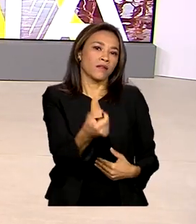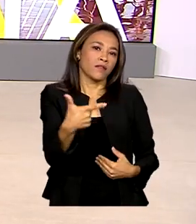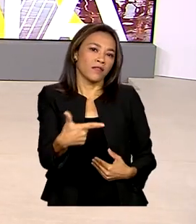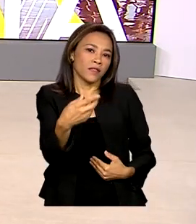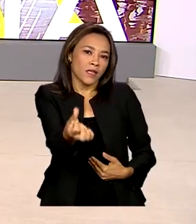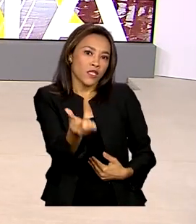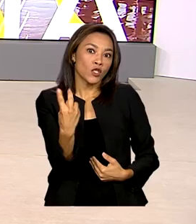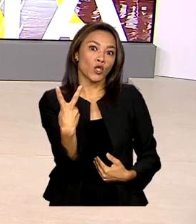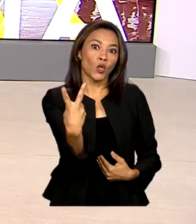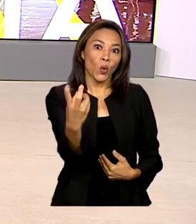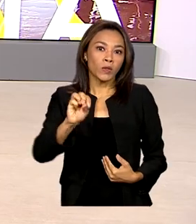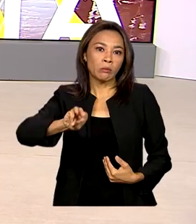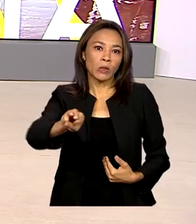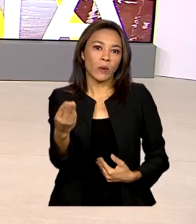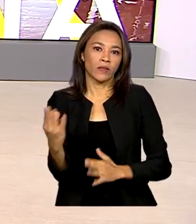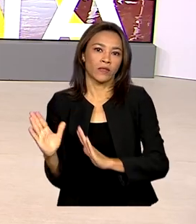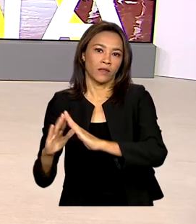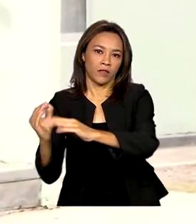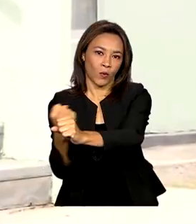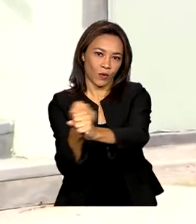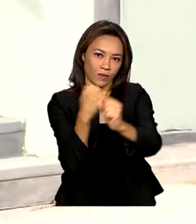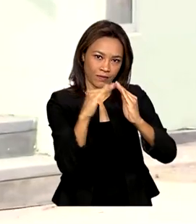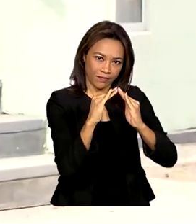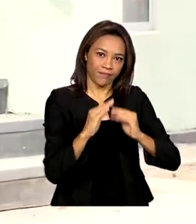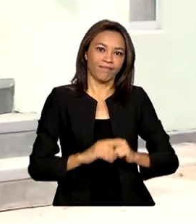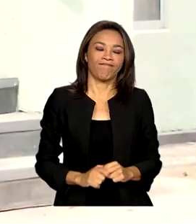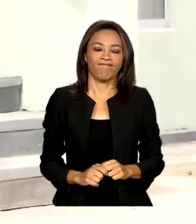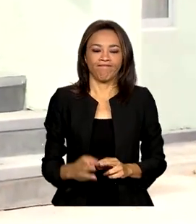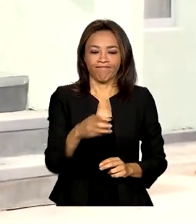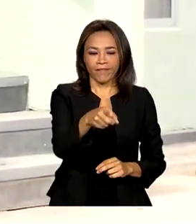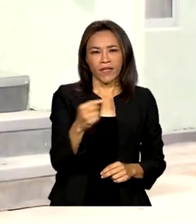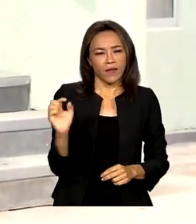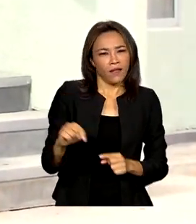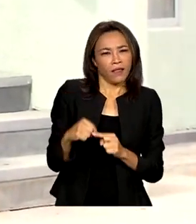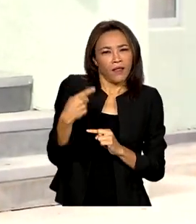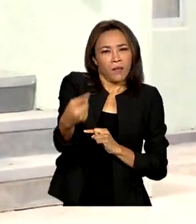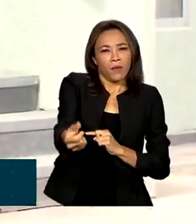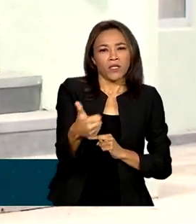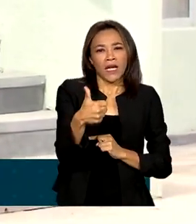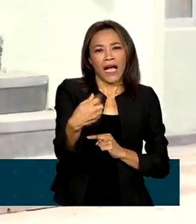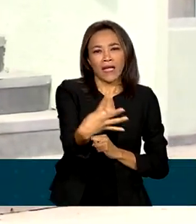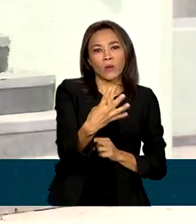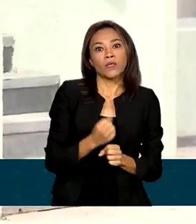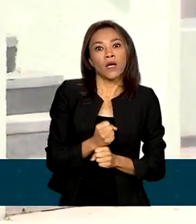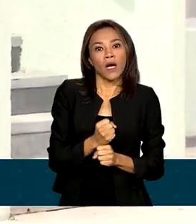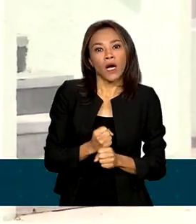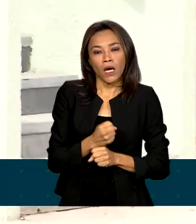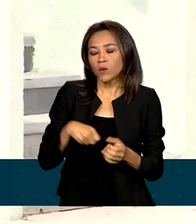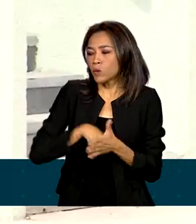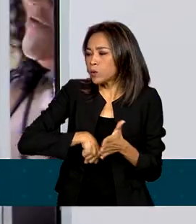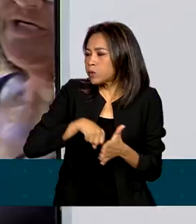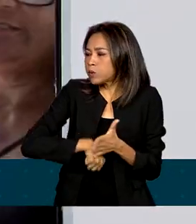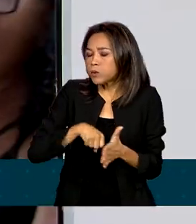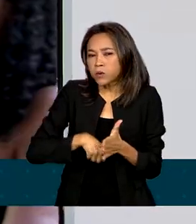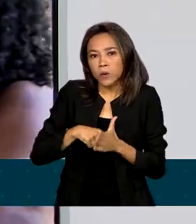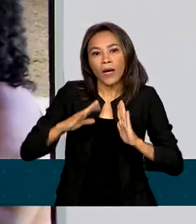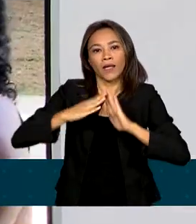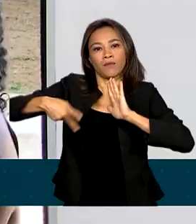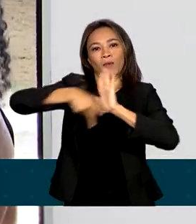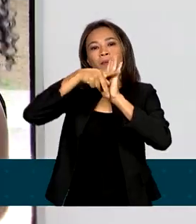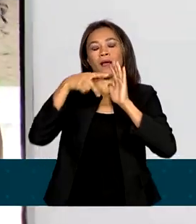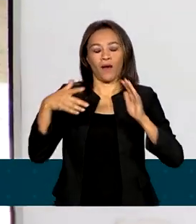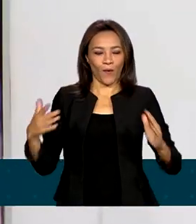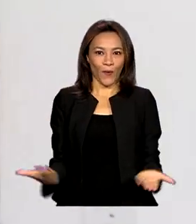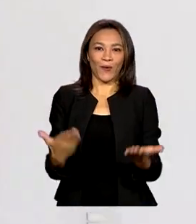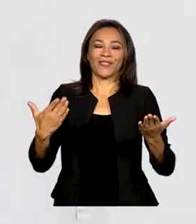2 milhões de moradias. Depois de 14 anos lutando para conquistar a moradia própria, a Rosângela